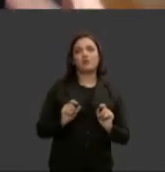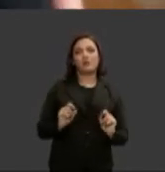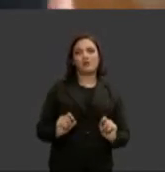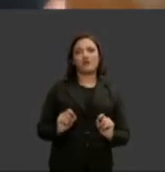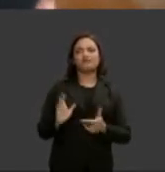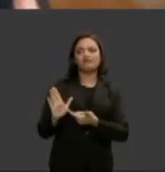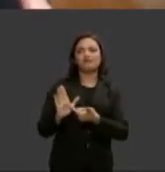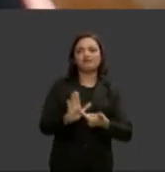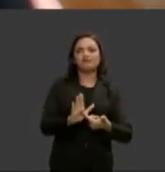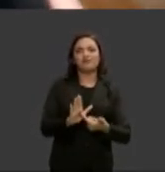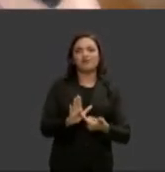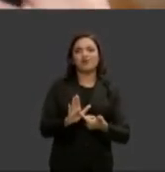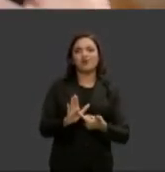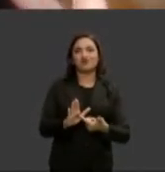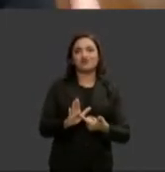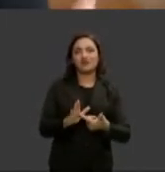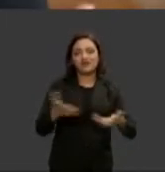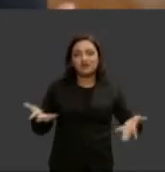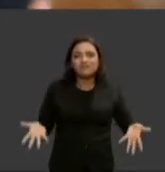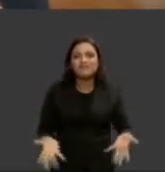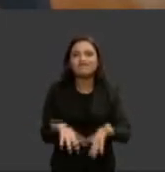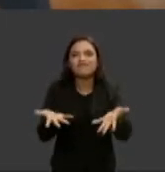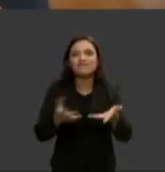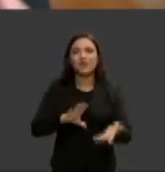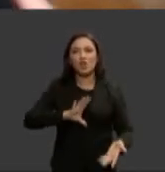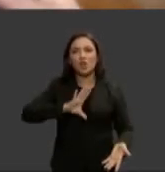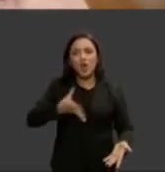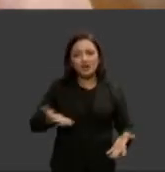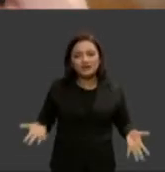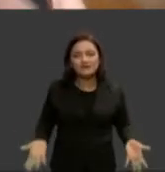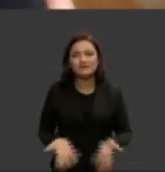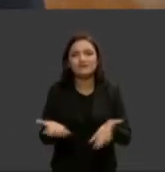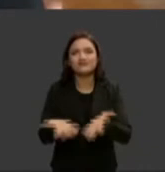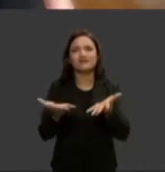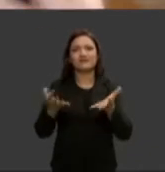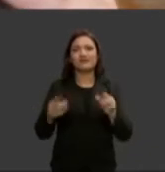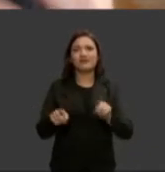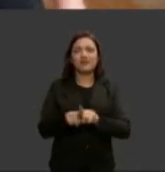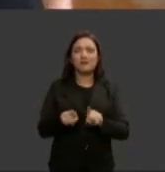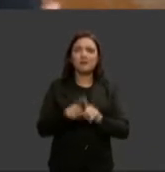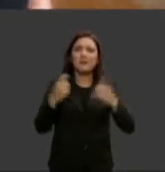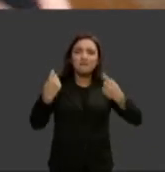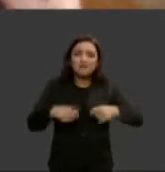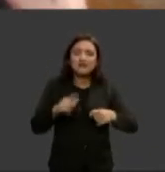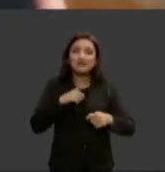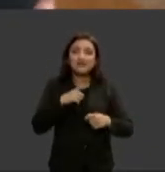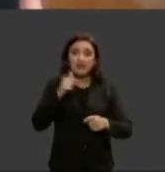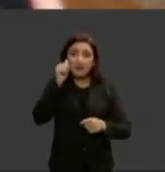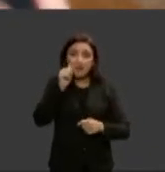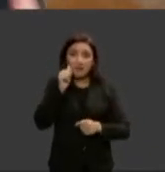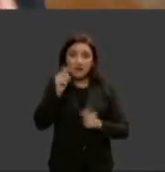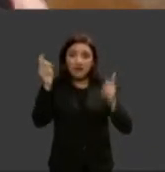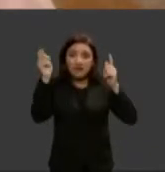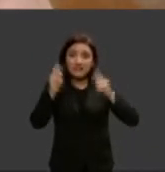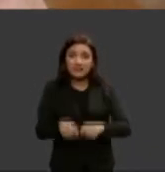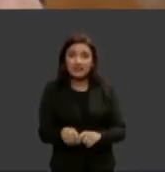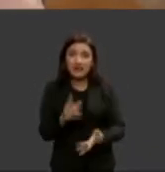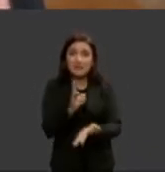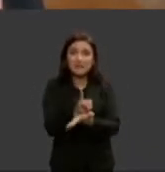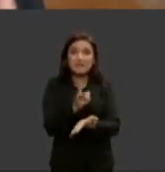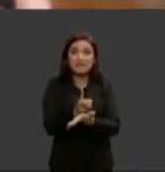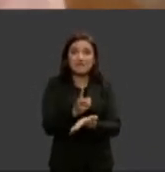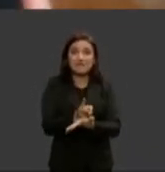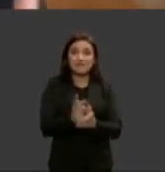empoderar essas mulheres a gente precisa encorajar essas mulheres a gente precisa dar condições pra que essas mulheres de fato possam